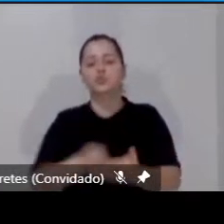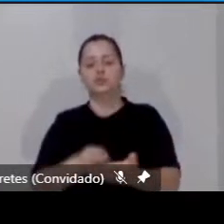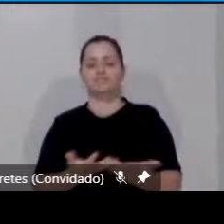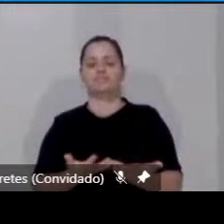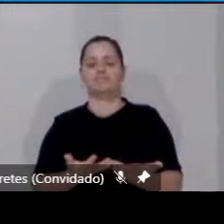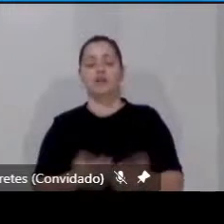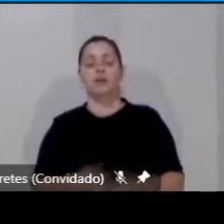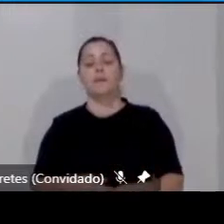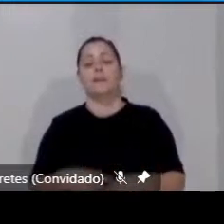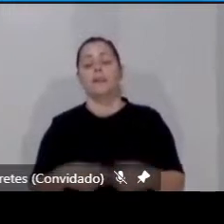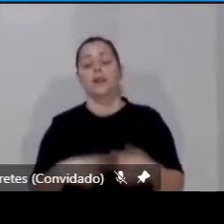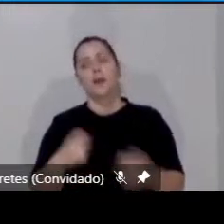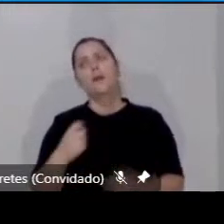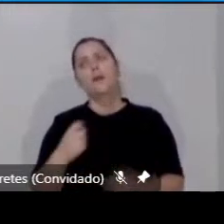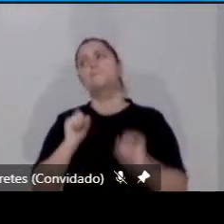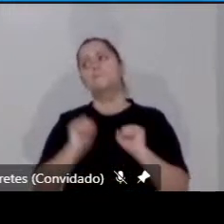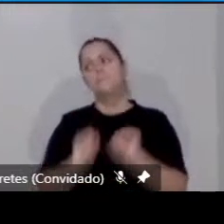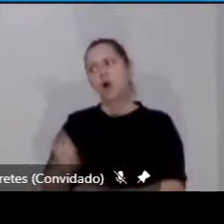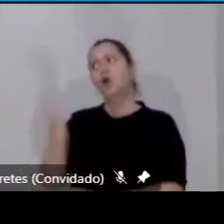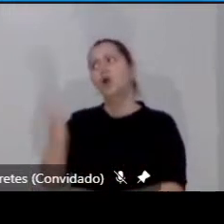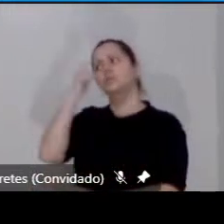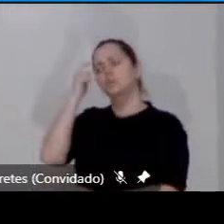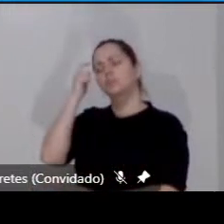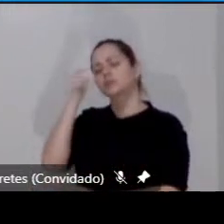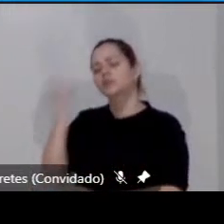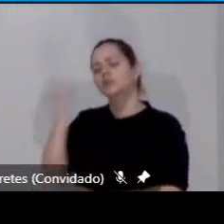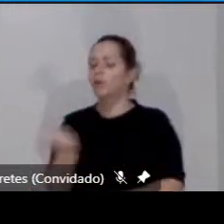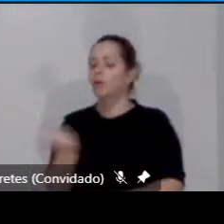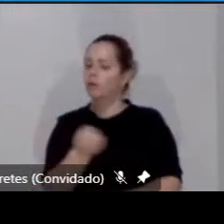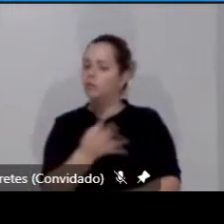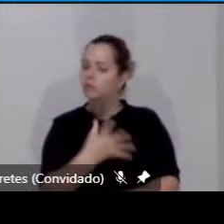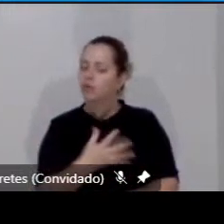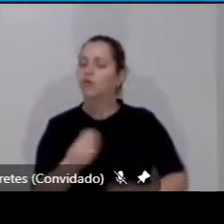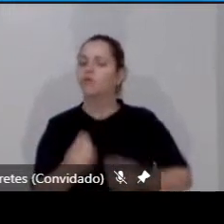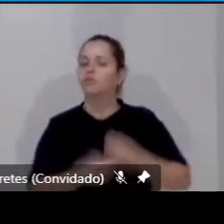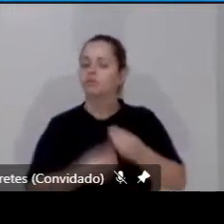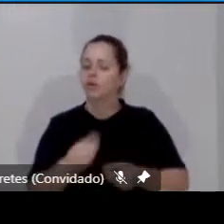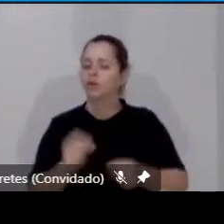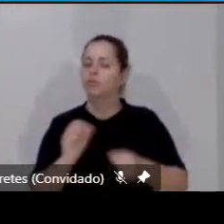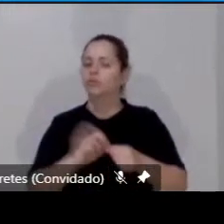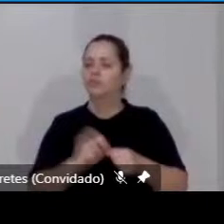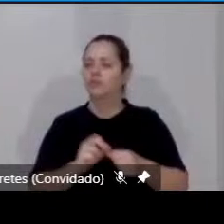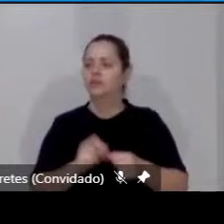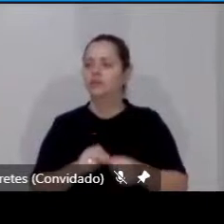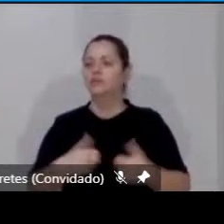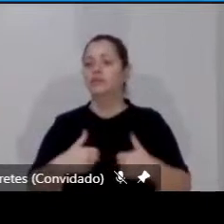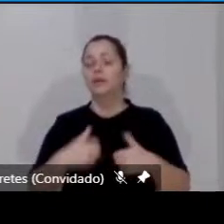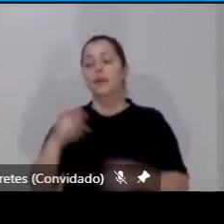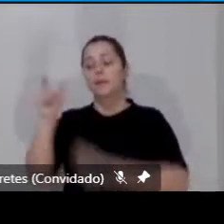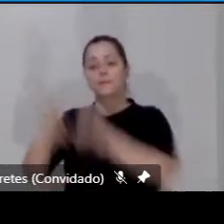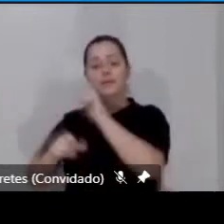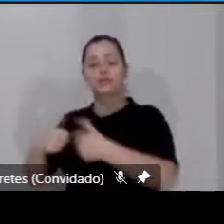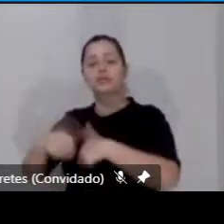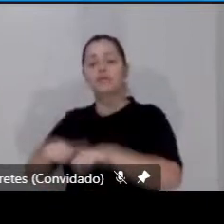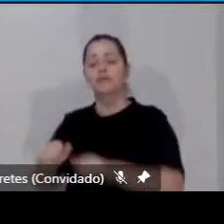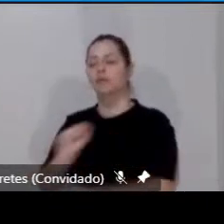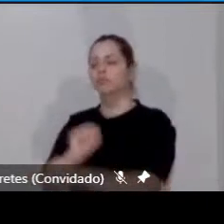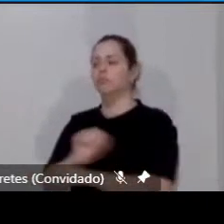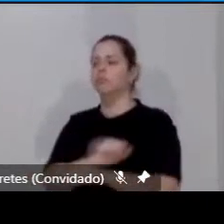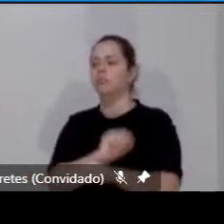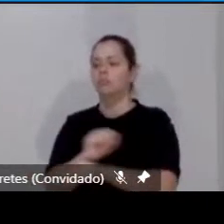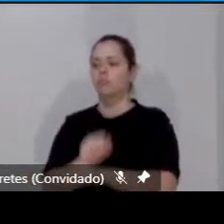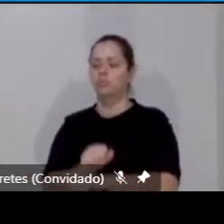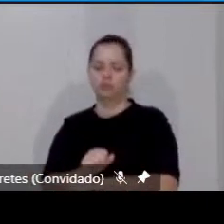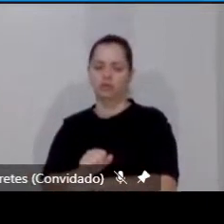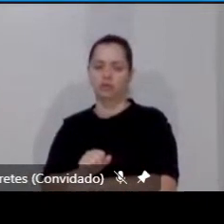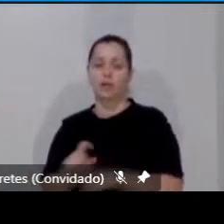Podemos até pensar numa nova forma do sedentarismo. Estamos experimentando isso em parte. Estamos, talvez,